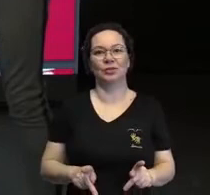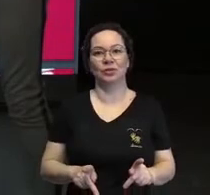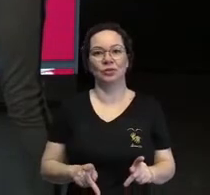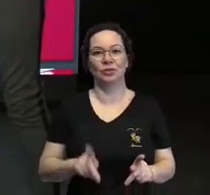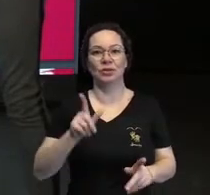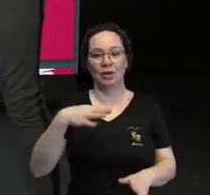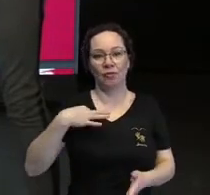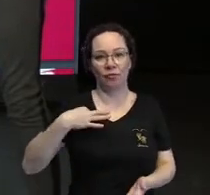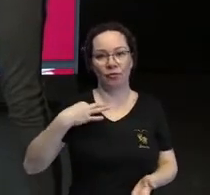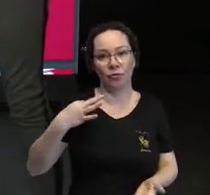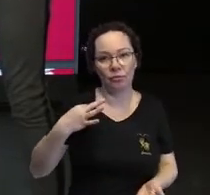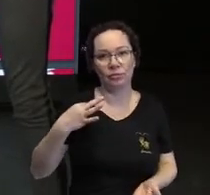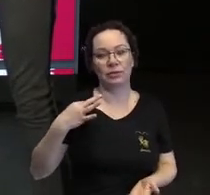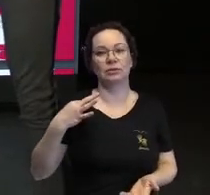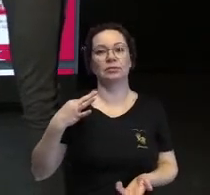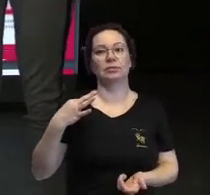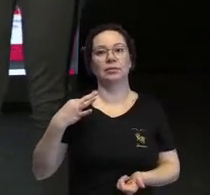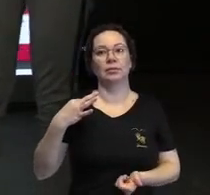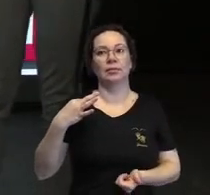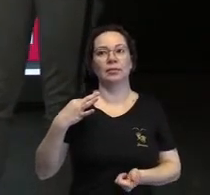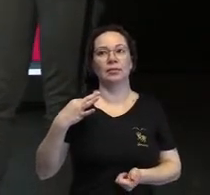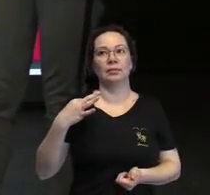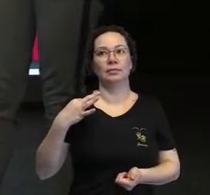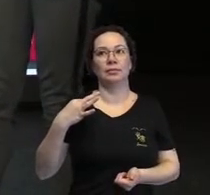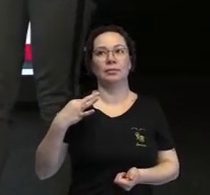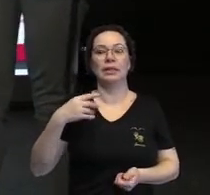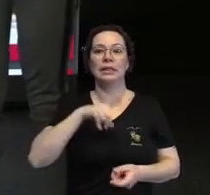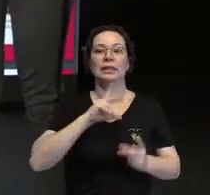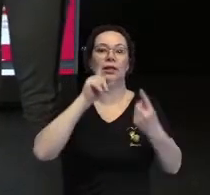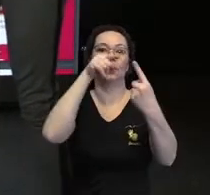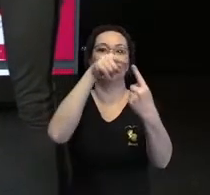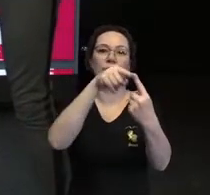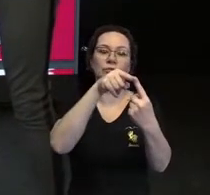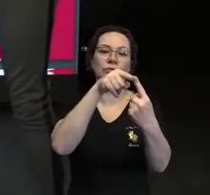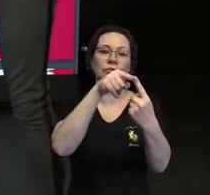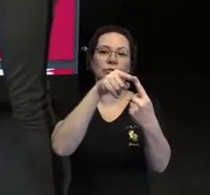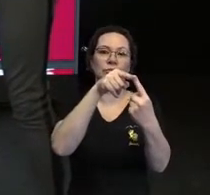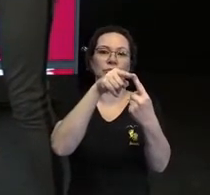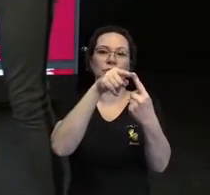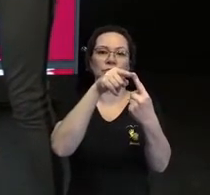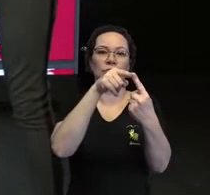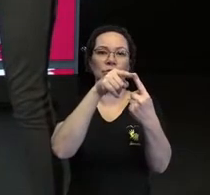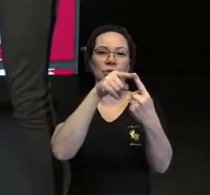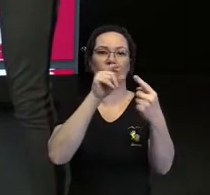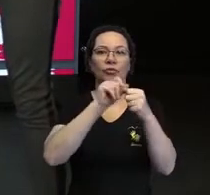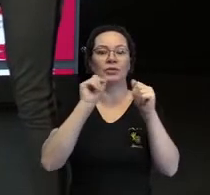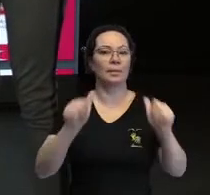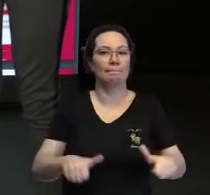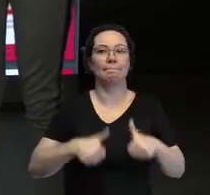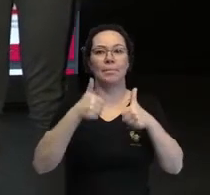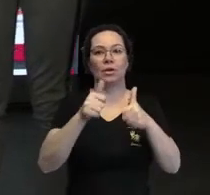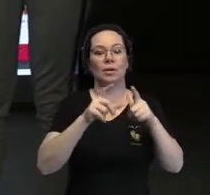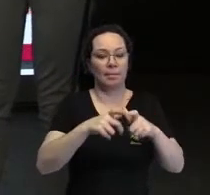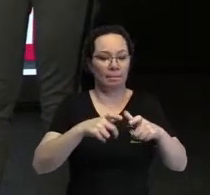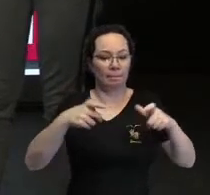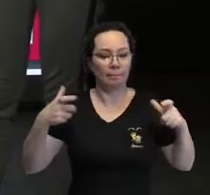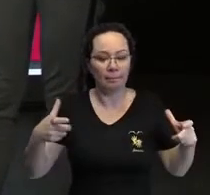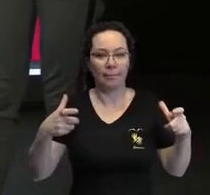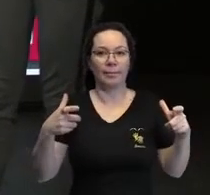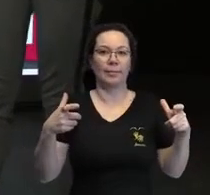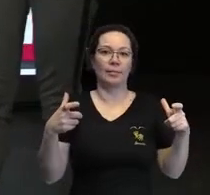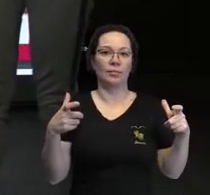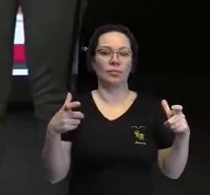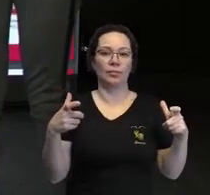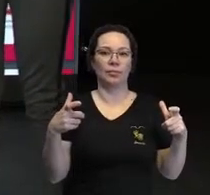voluntários e eles têm como objetivo trazer melhorias para ampliar a jornada de